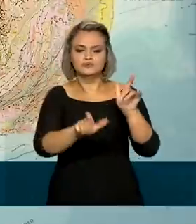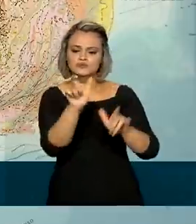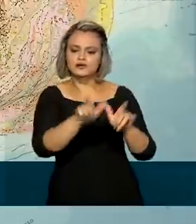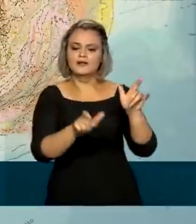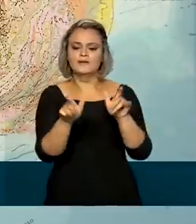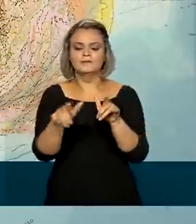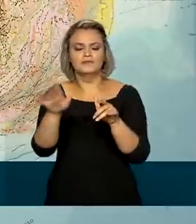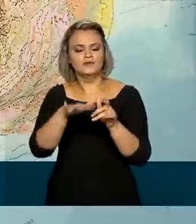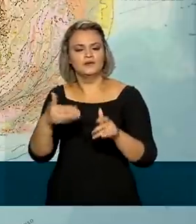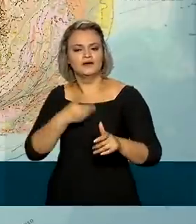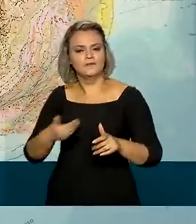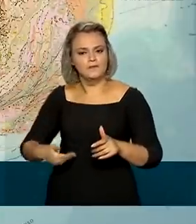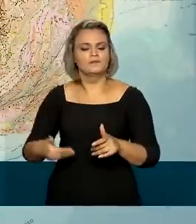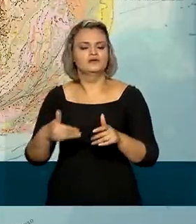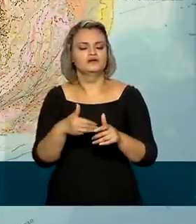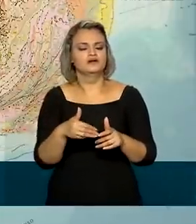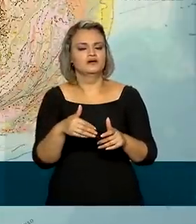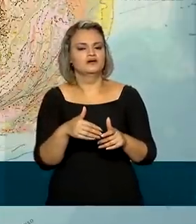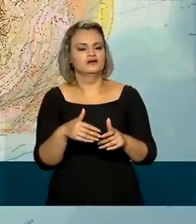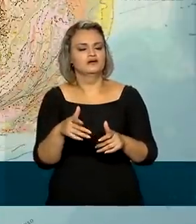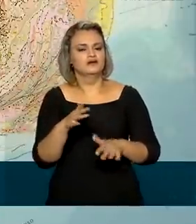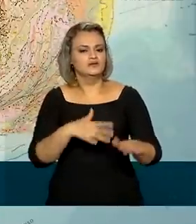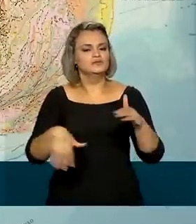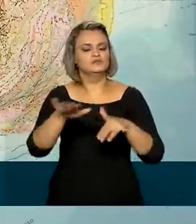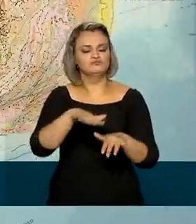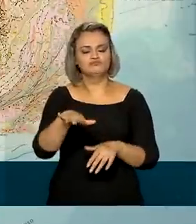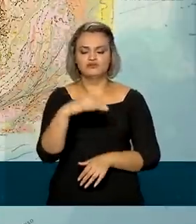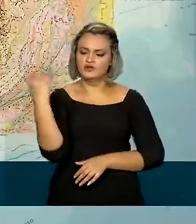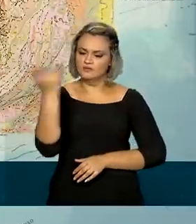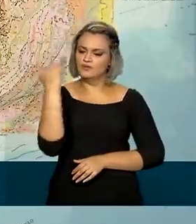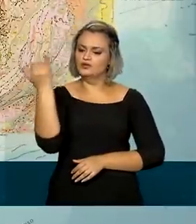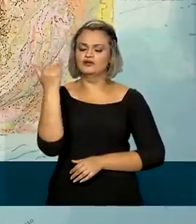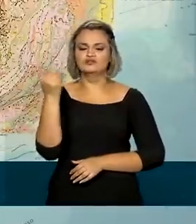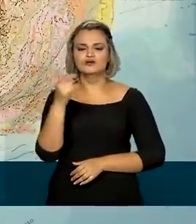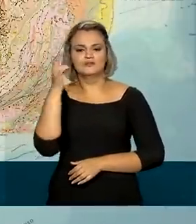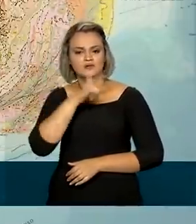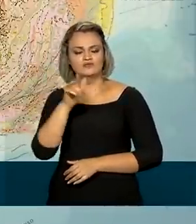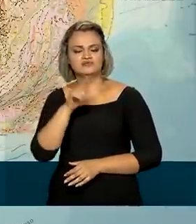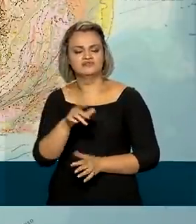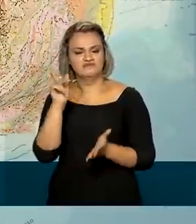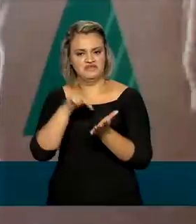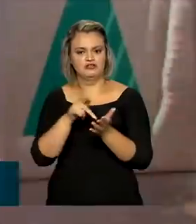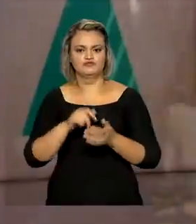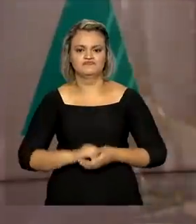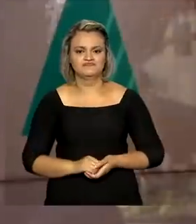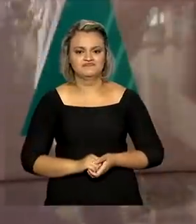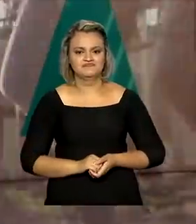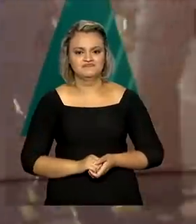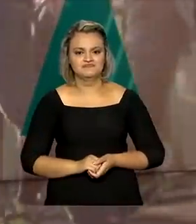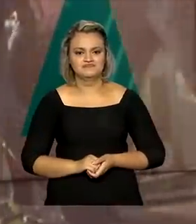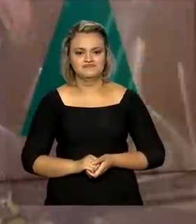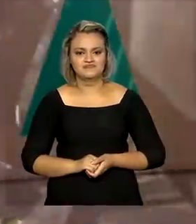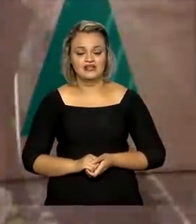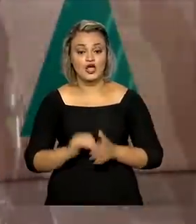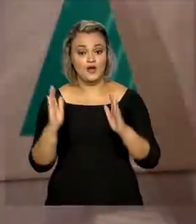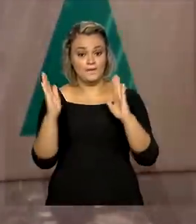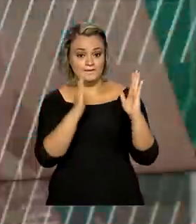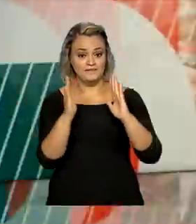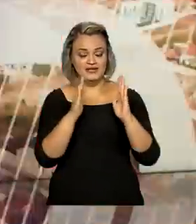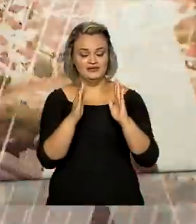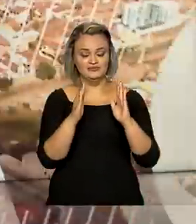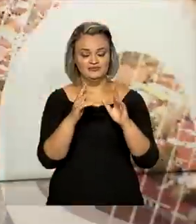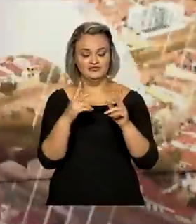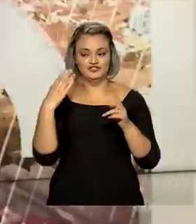com consulta pública, com todas as etapas que são importantes para, inclusive, ter uma legitimidade. A temporada de